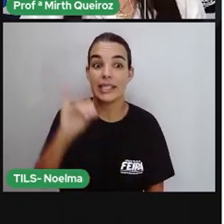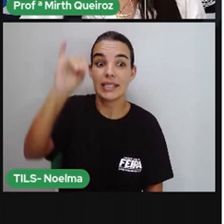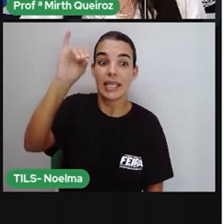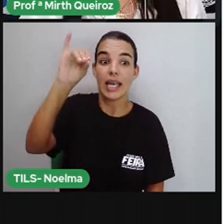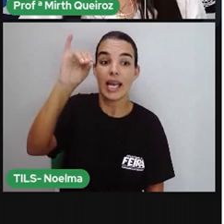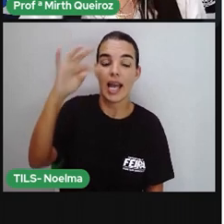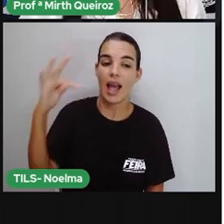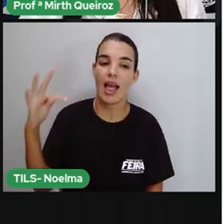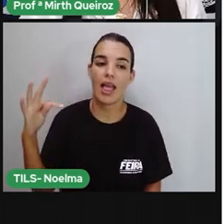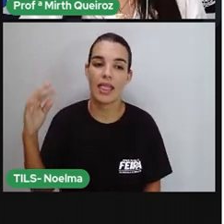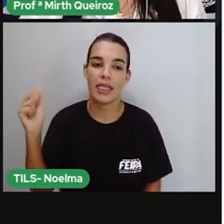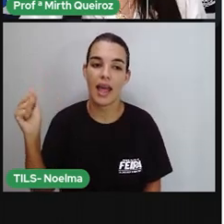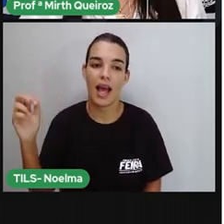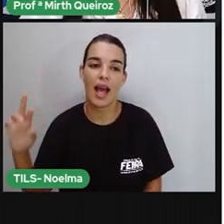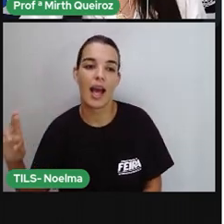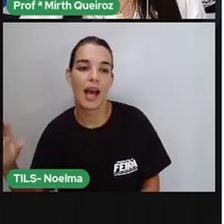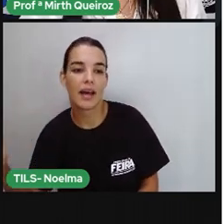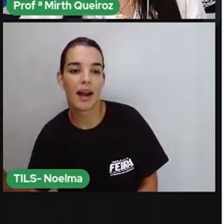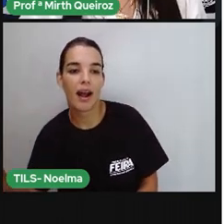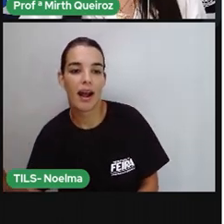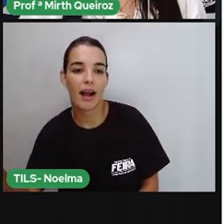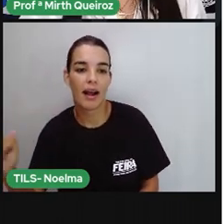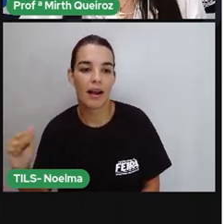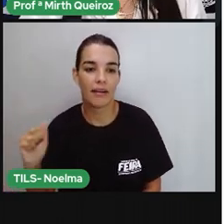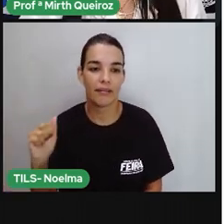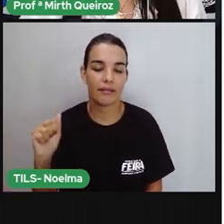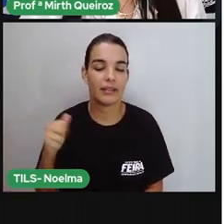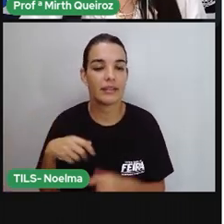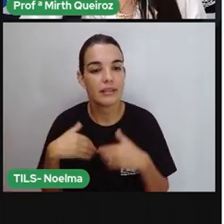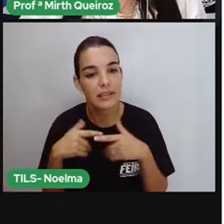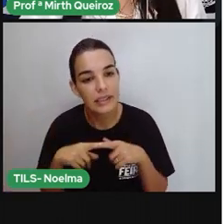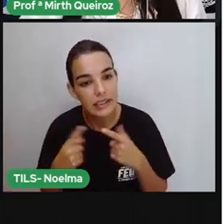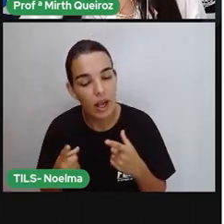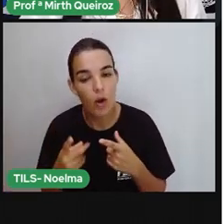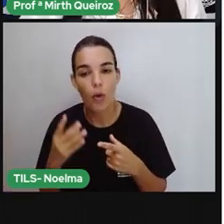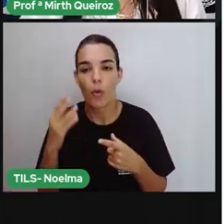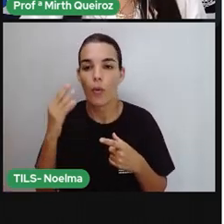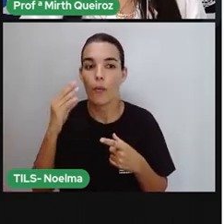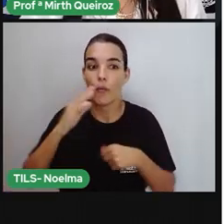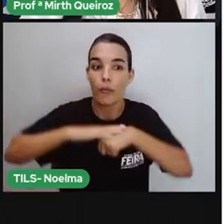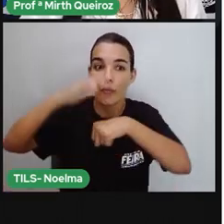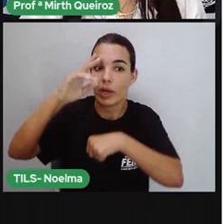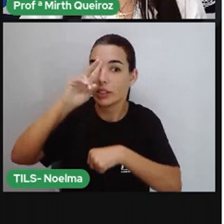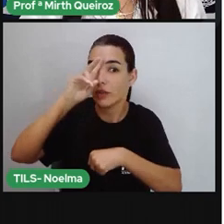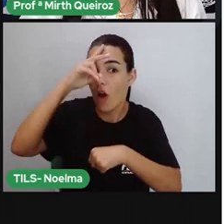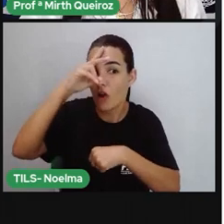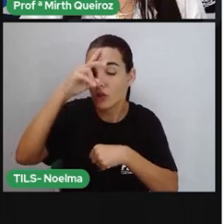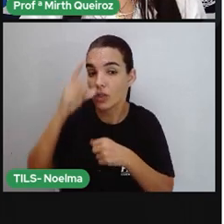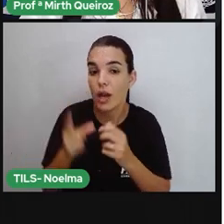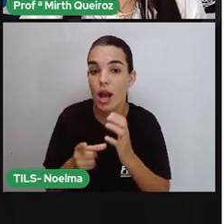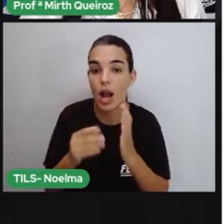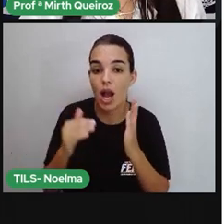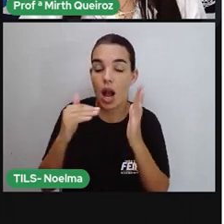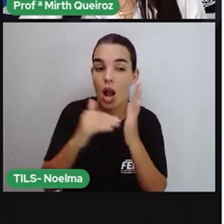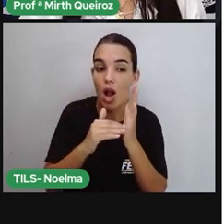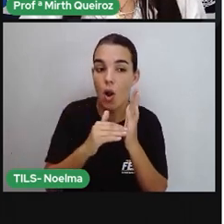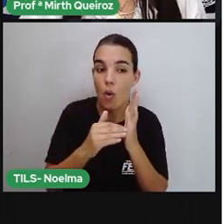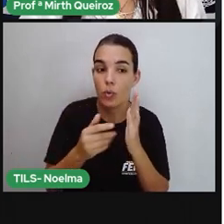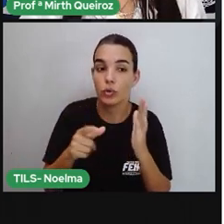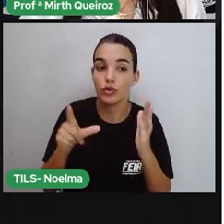mais forte? É o si. Si. Qual a posição que o si ocupa na palavra? Última.